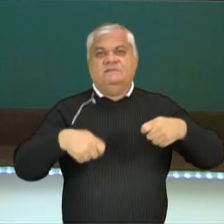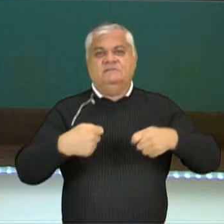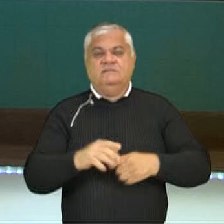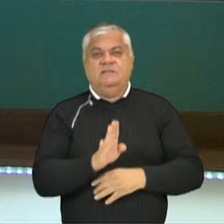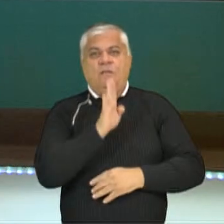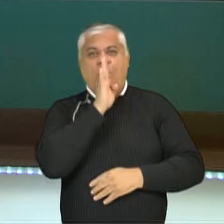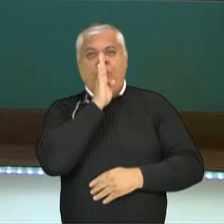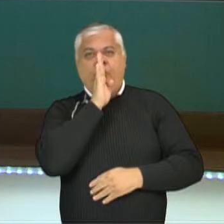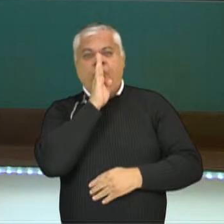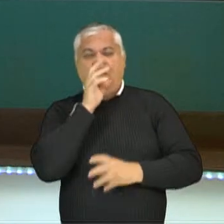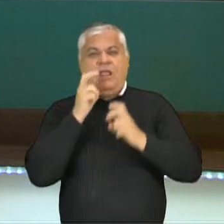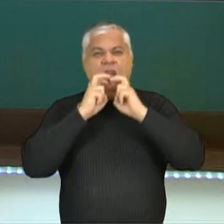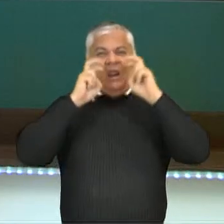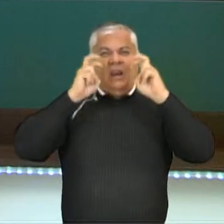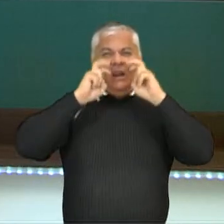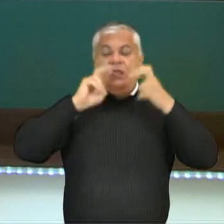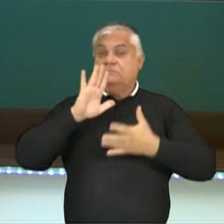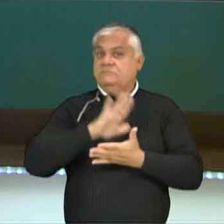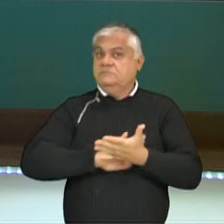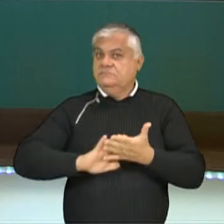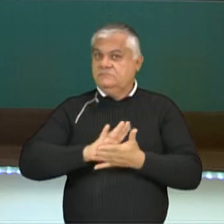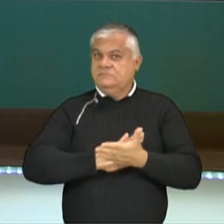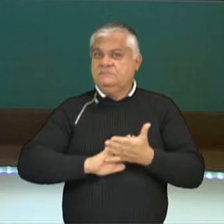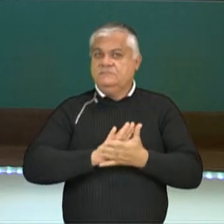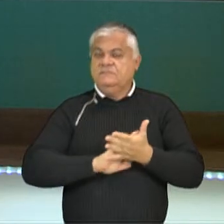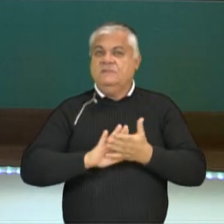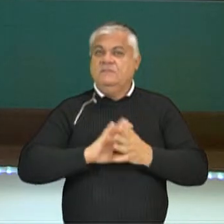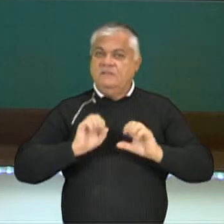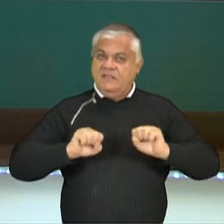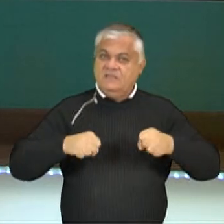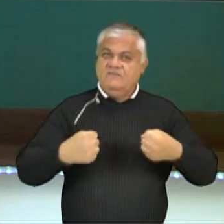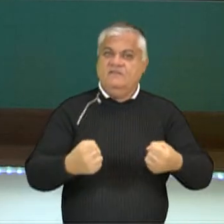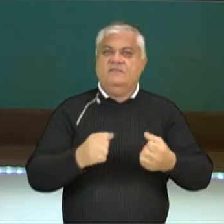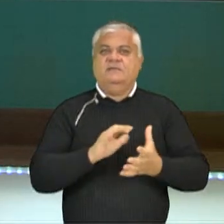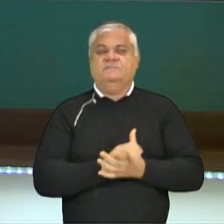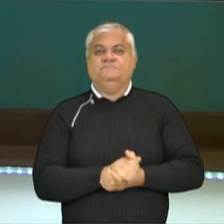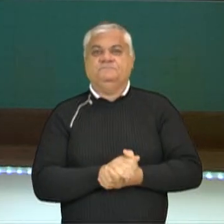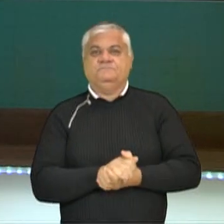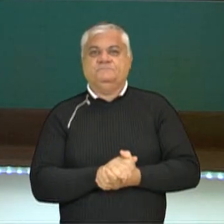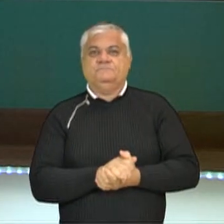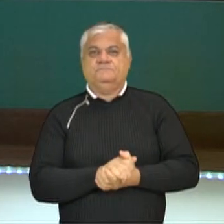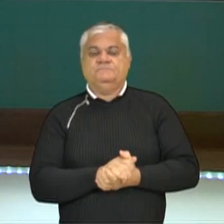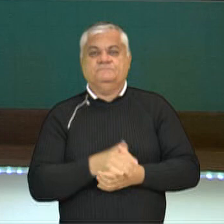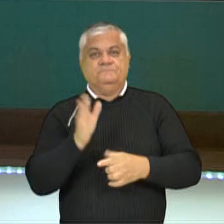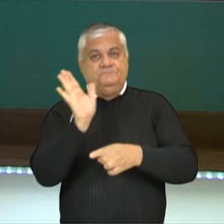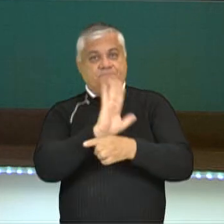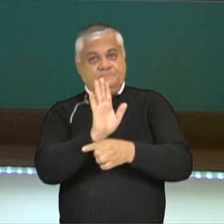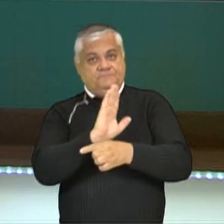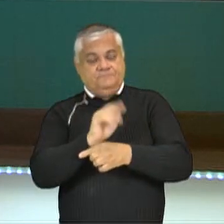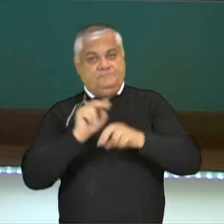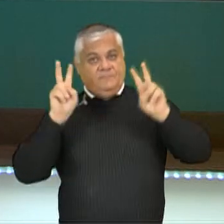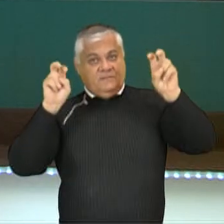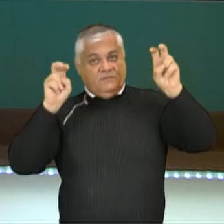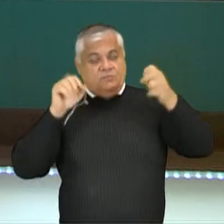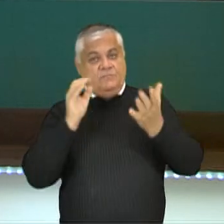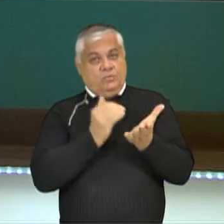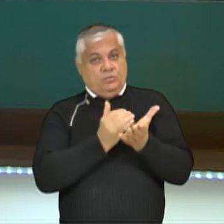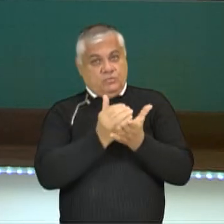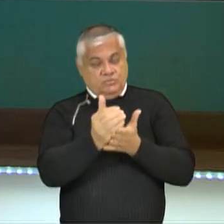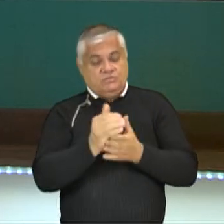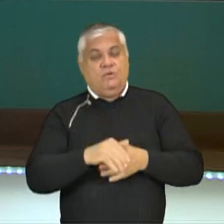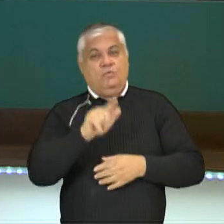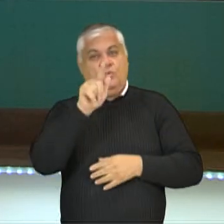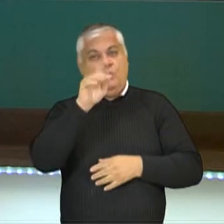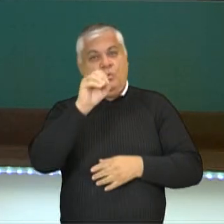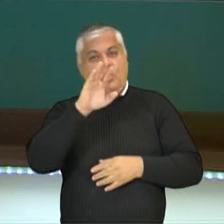barulho para se situar e tentar defender as bolas dos adversários. Nesse vídeo nós falamos sobre a introdução do